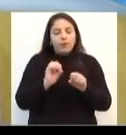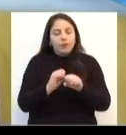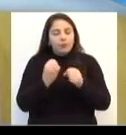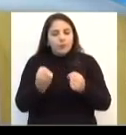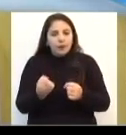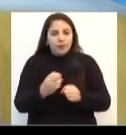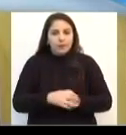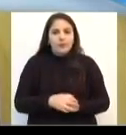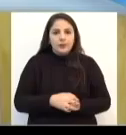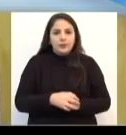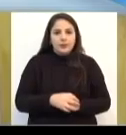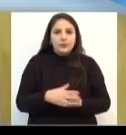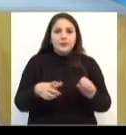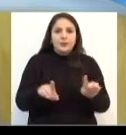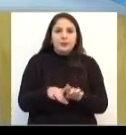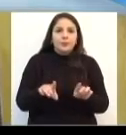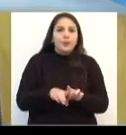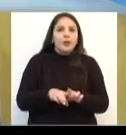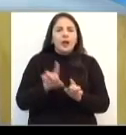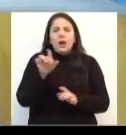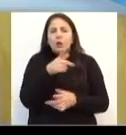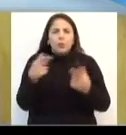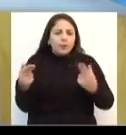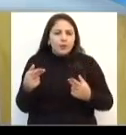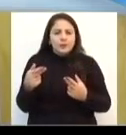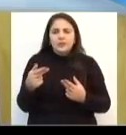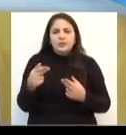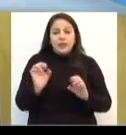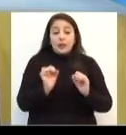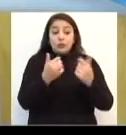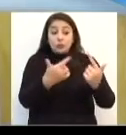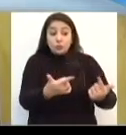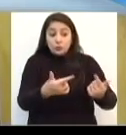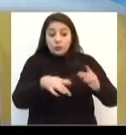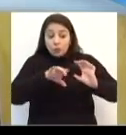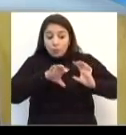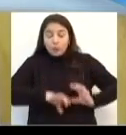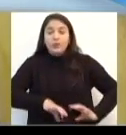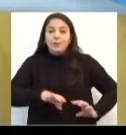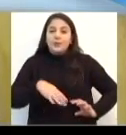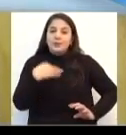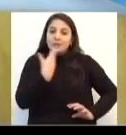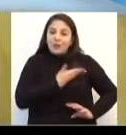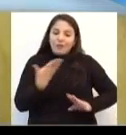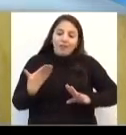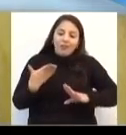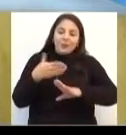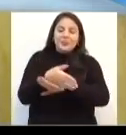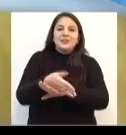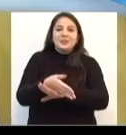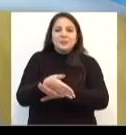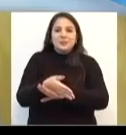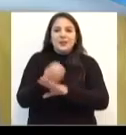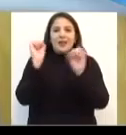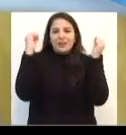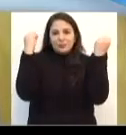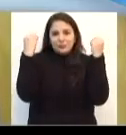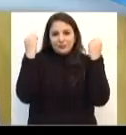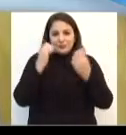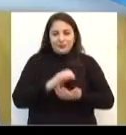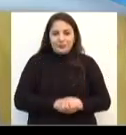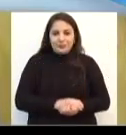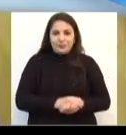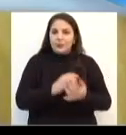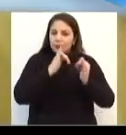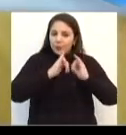dia, a gente deixe de lado algumas atitudes e comportamentos pra que a gente esteja inserido nesse contexto da atividade física.